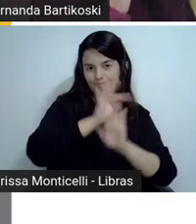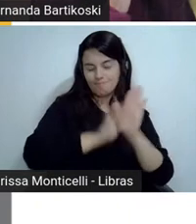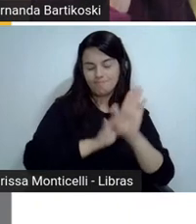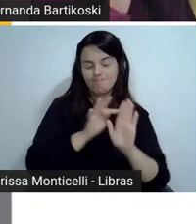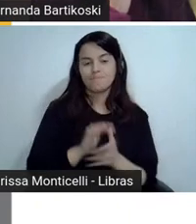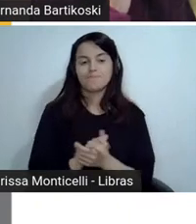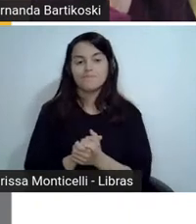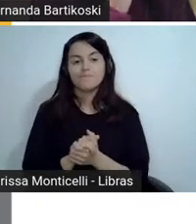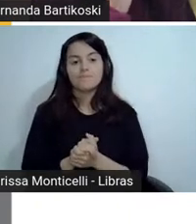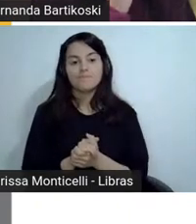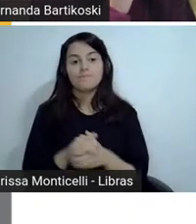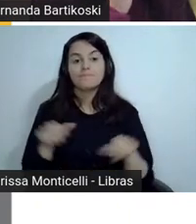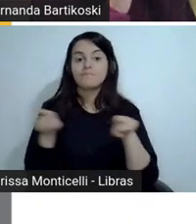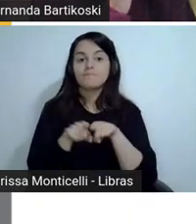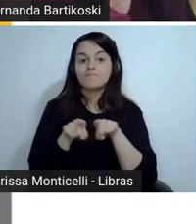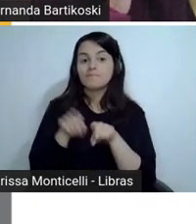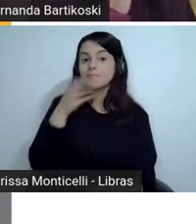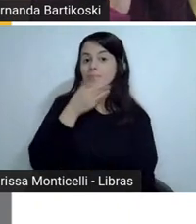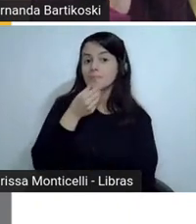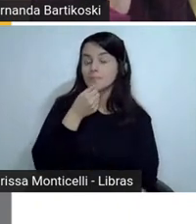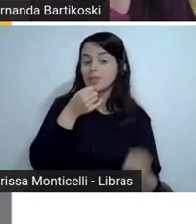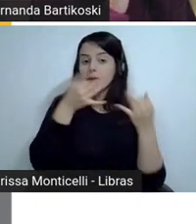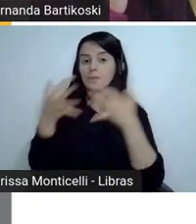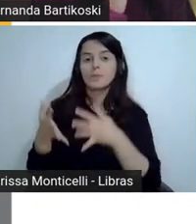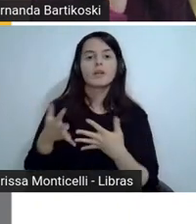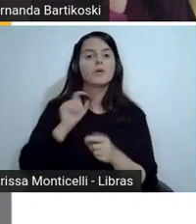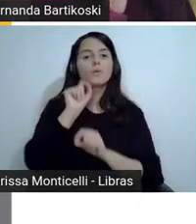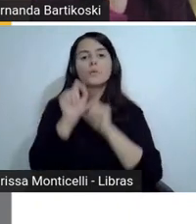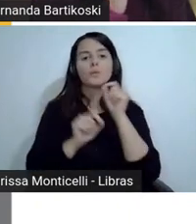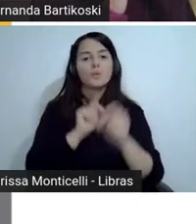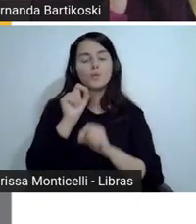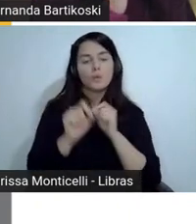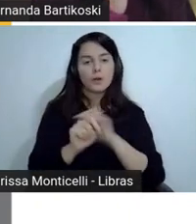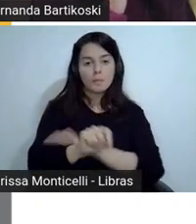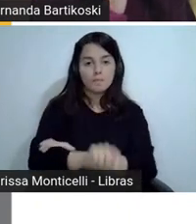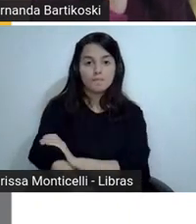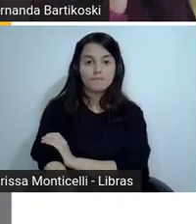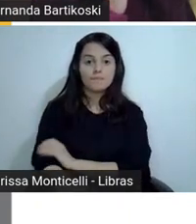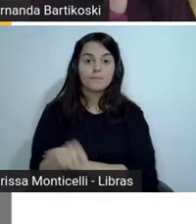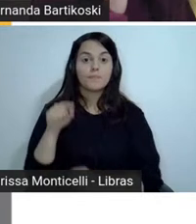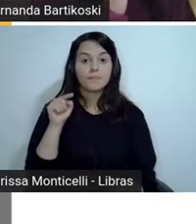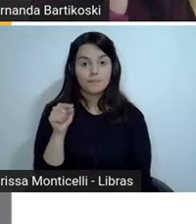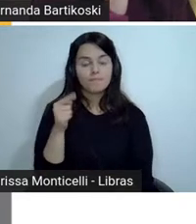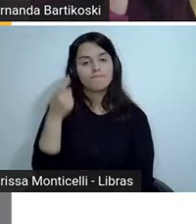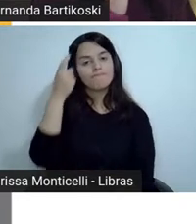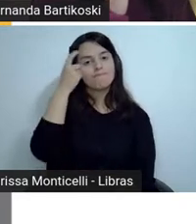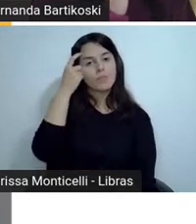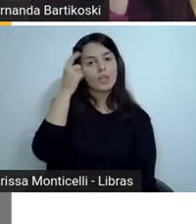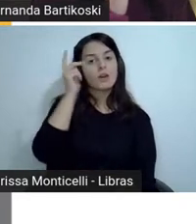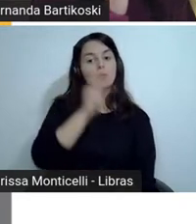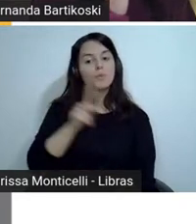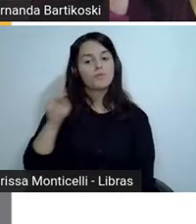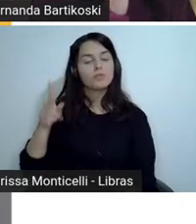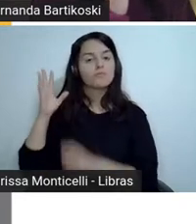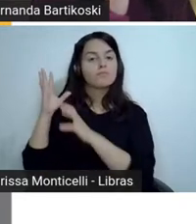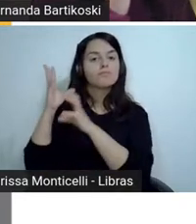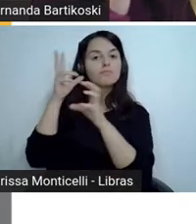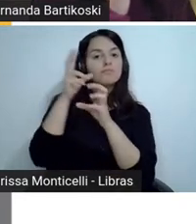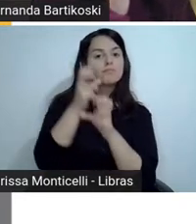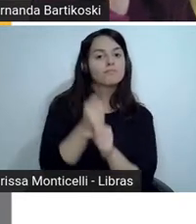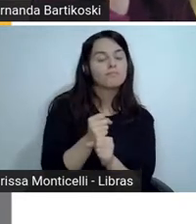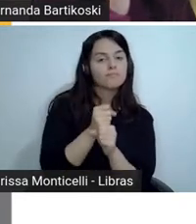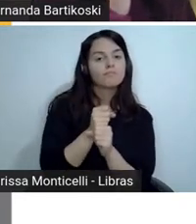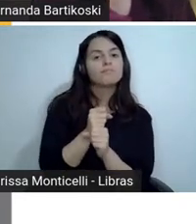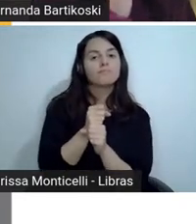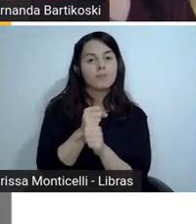E, diante disso, também é interessante o reforço que os professores fazem que é importante que o